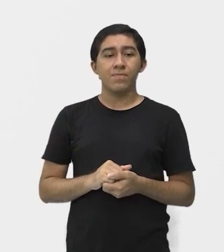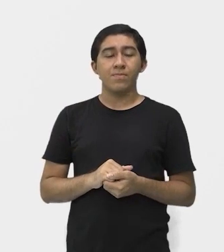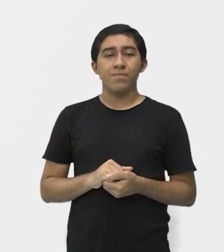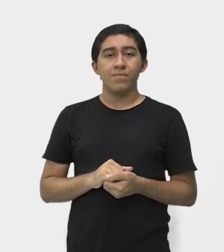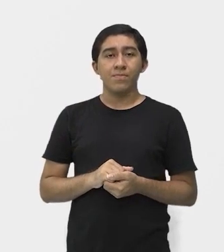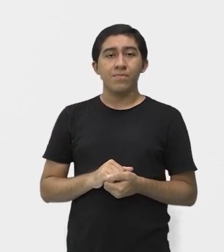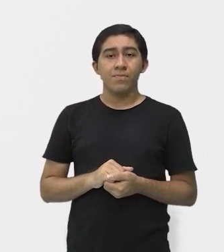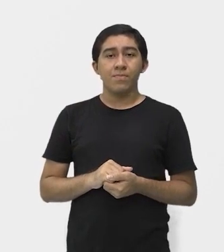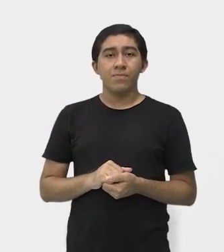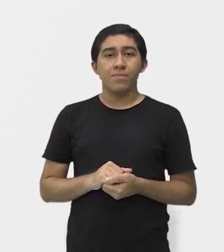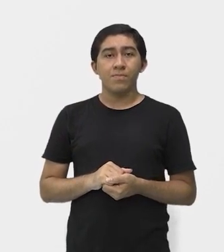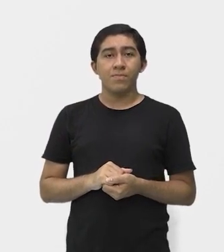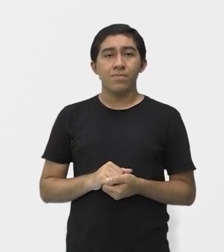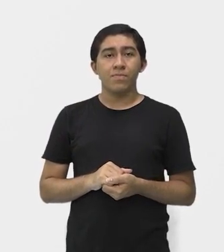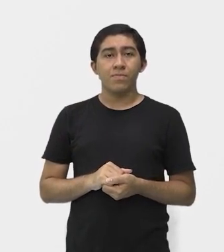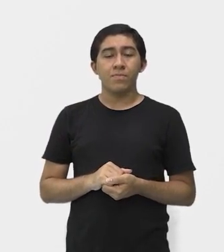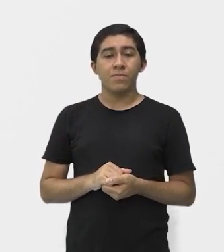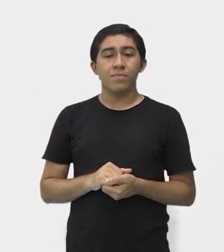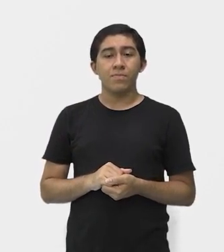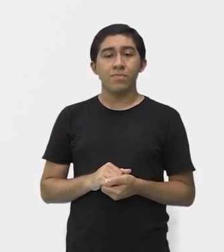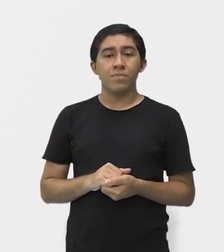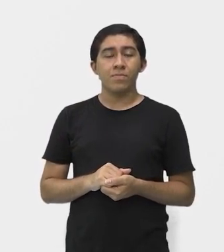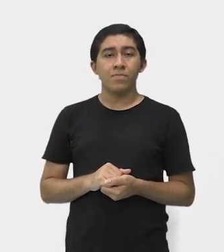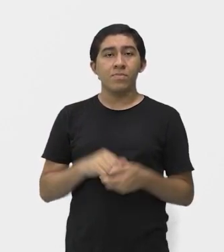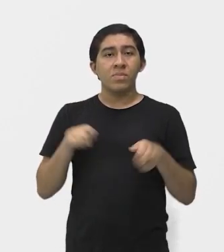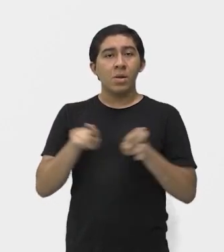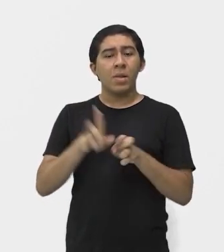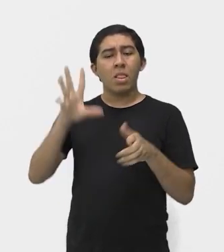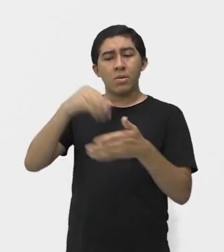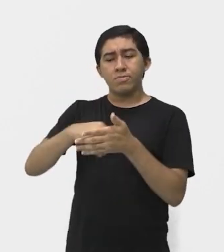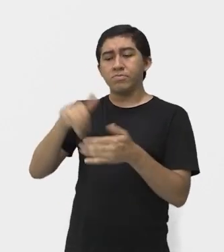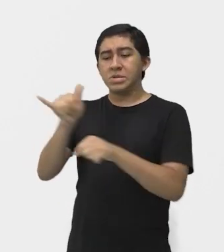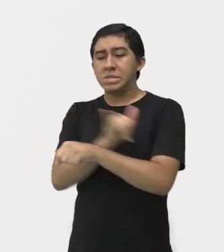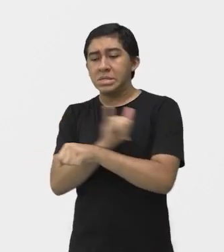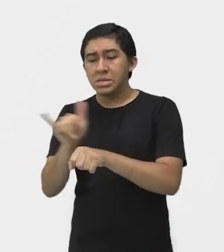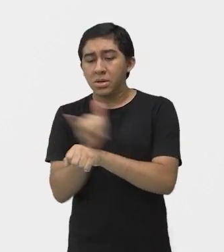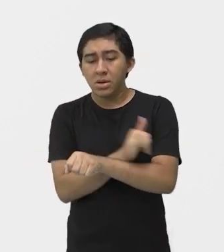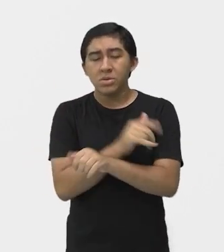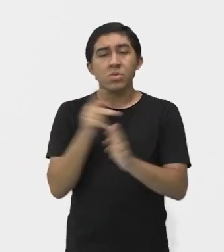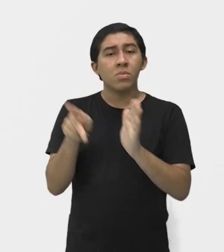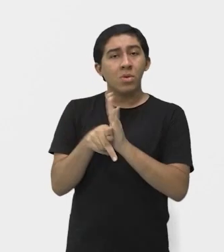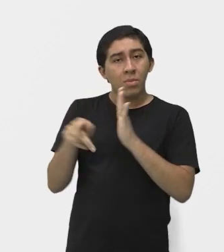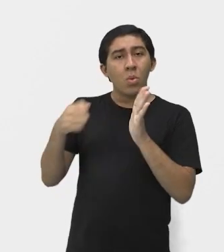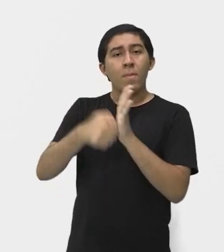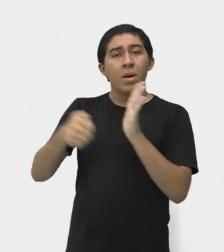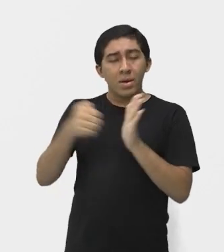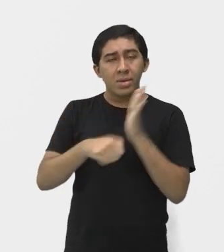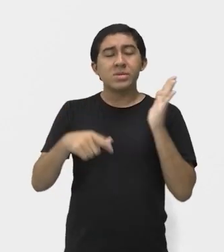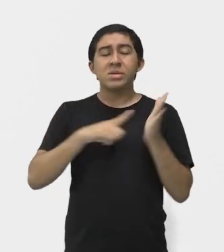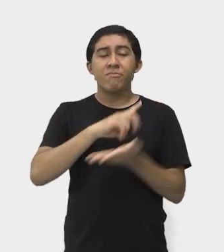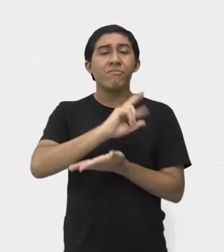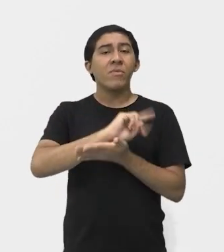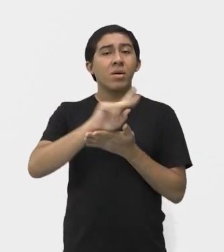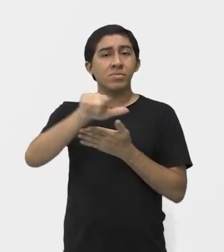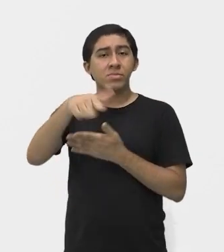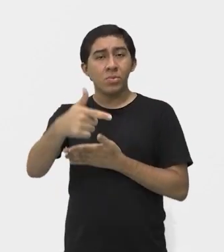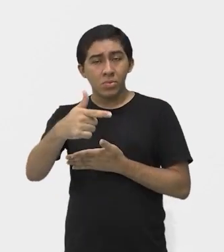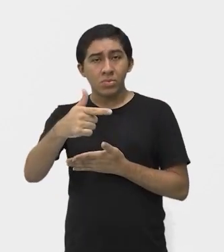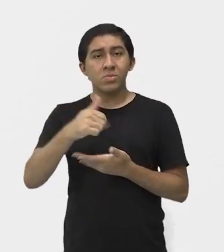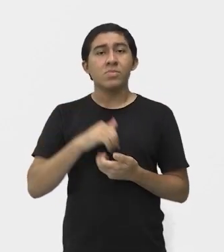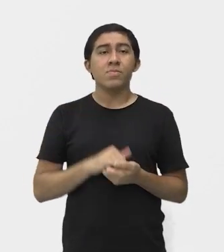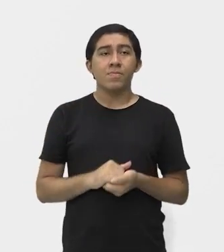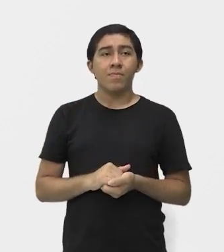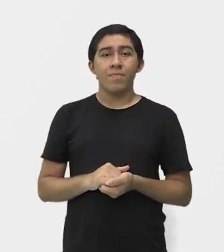Ele vem, traz, aplica ali as suas técnicas de combate, né, faz diversos enfrentamentos, e aí